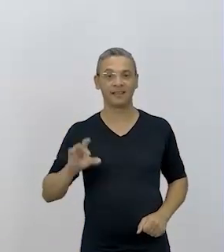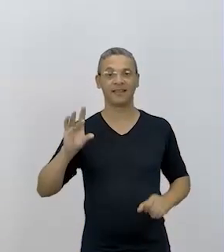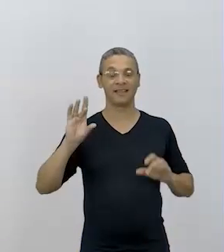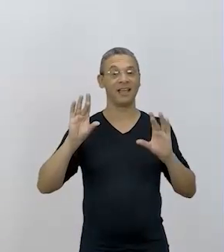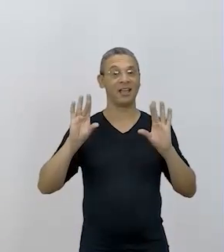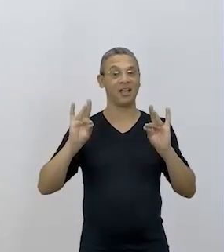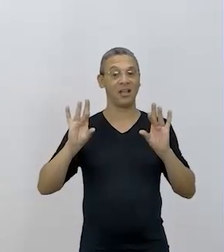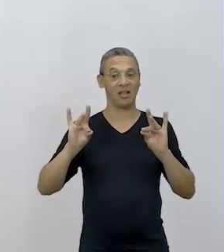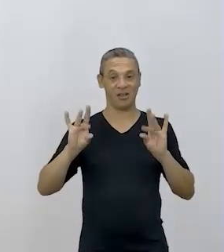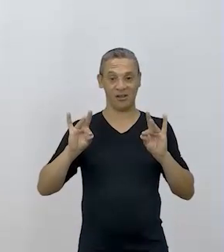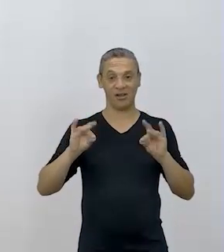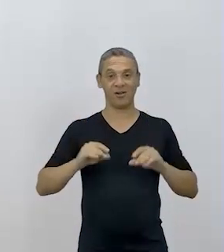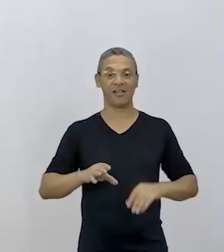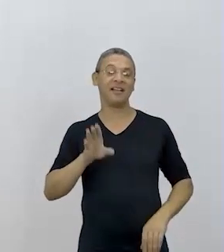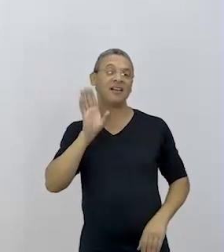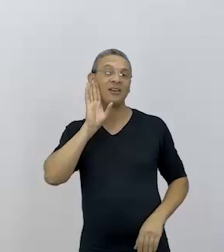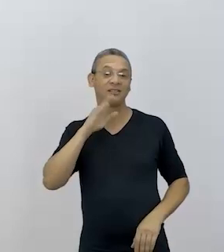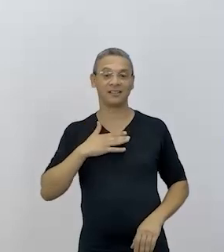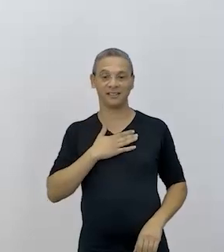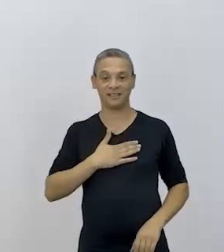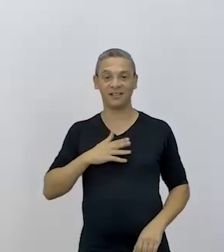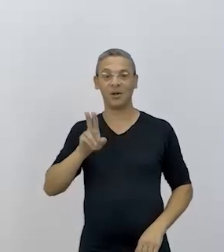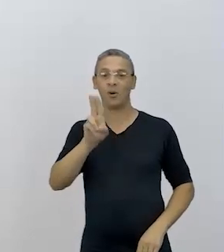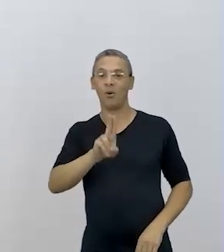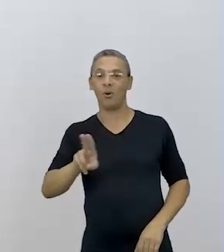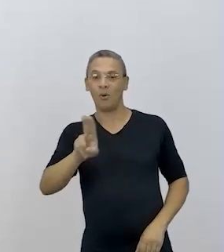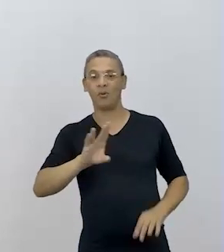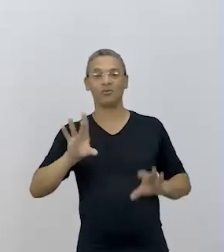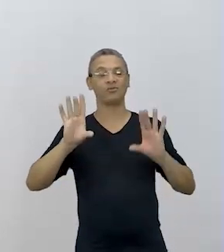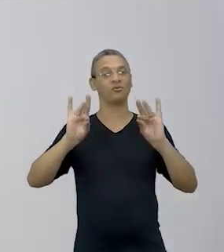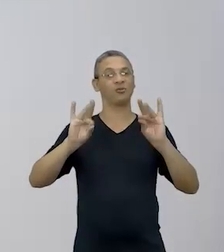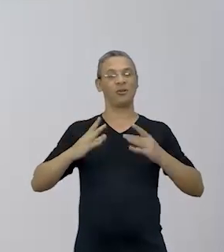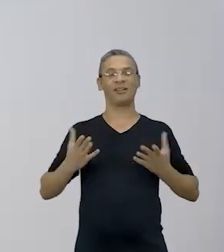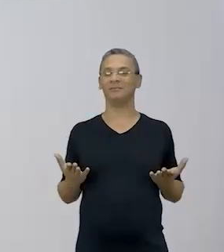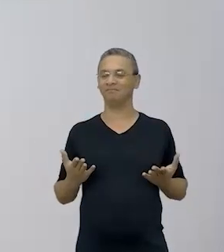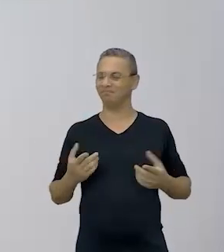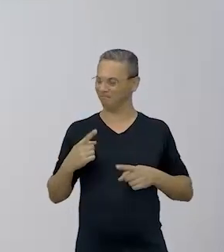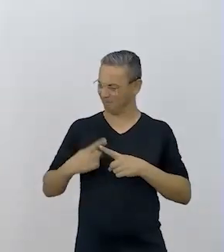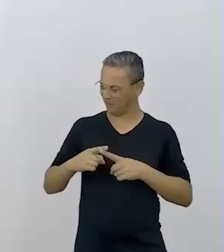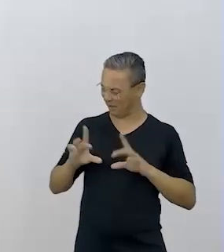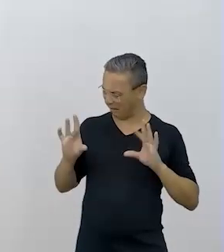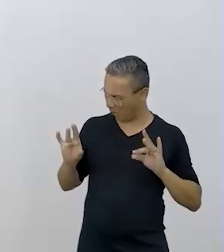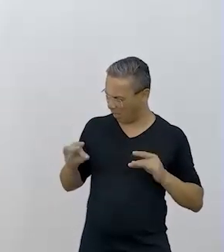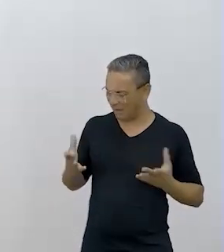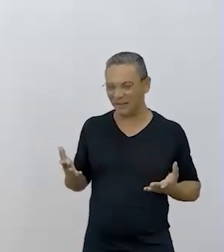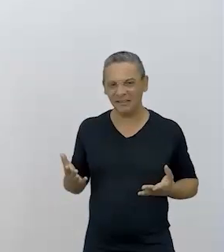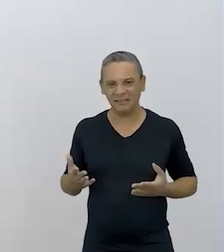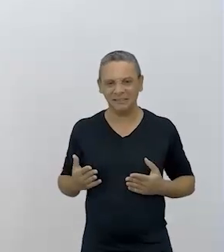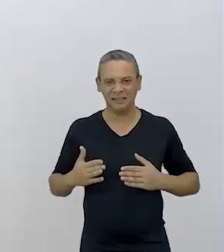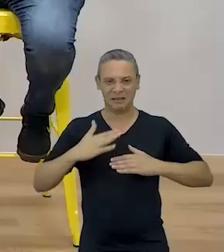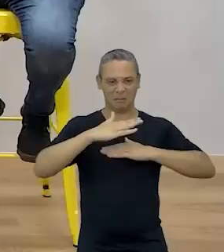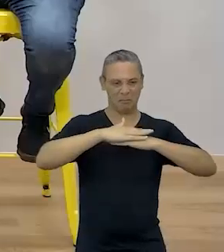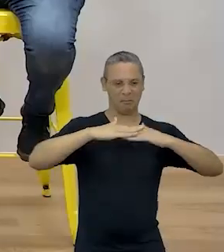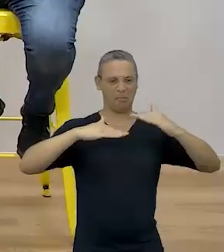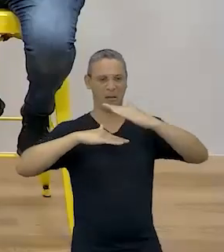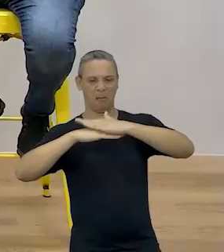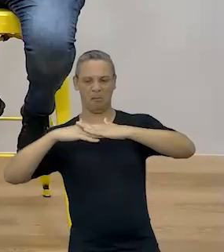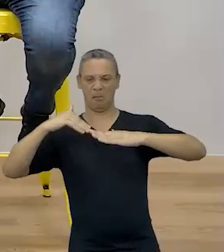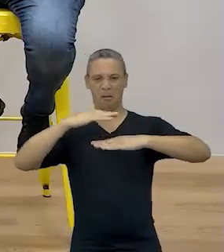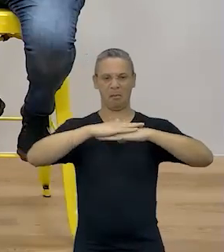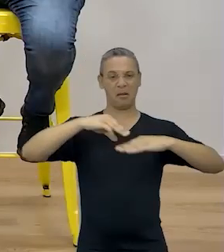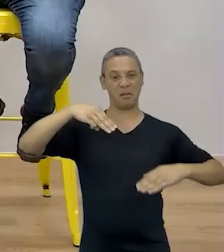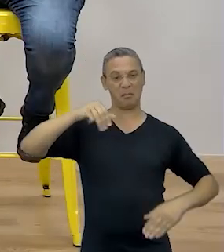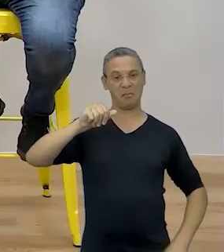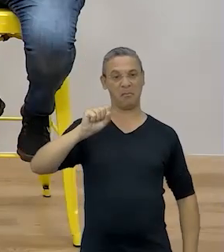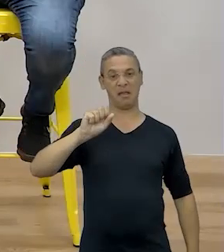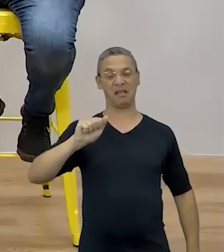cola, você achou interessante a Achei interessante o uso da cola. Por quê? Então, porque não vai argamassa, né? Então, eu fiquei pensando, será que é